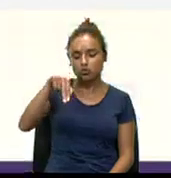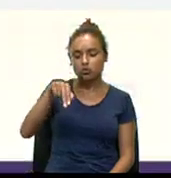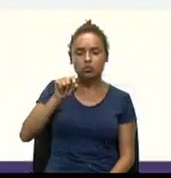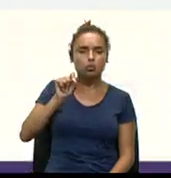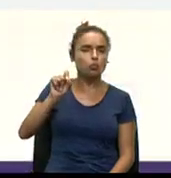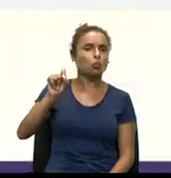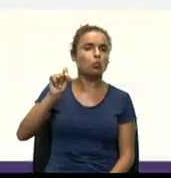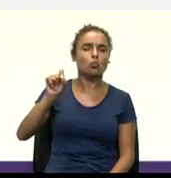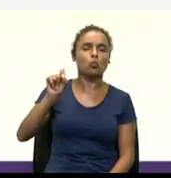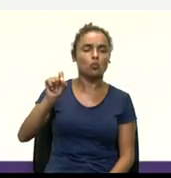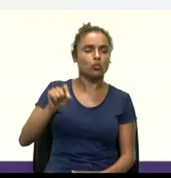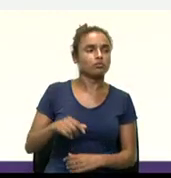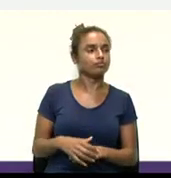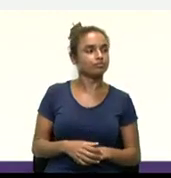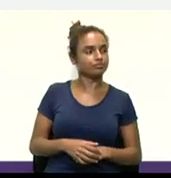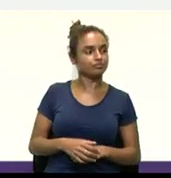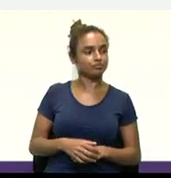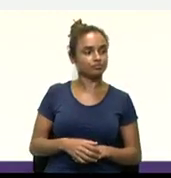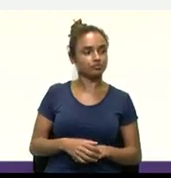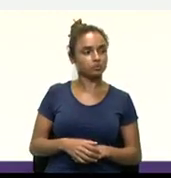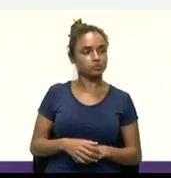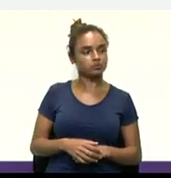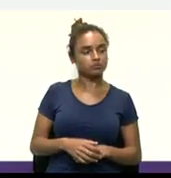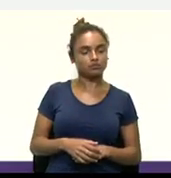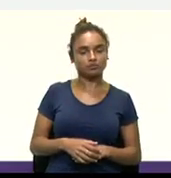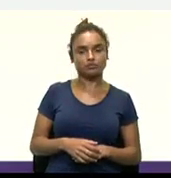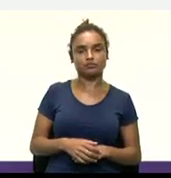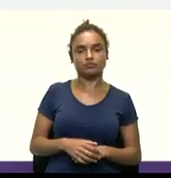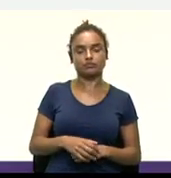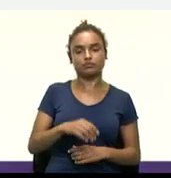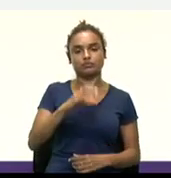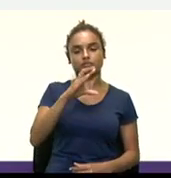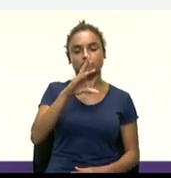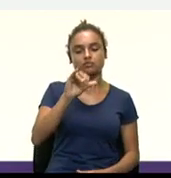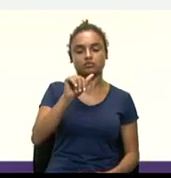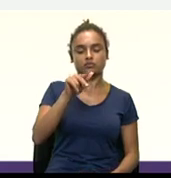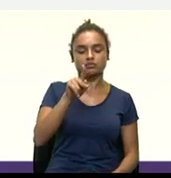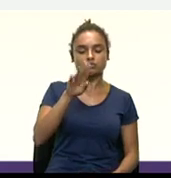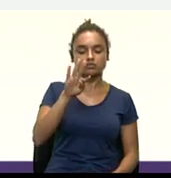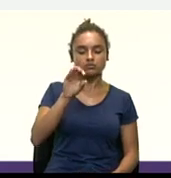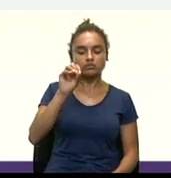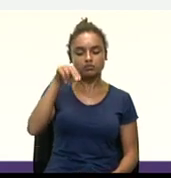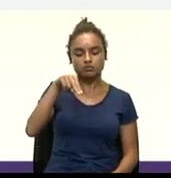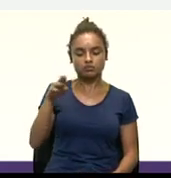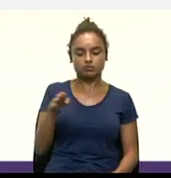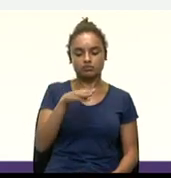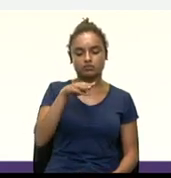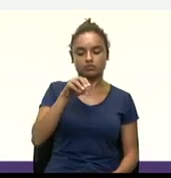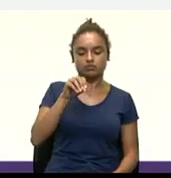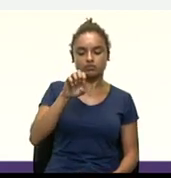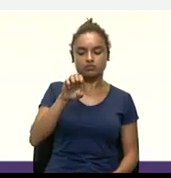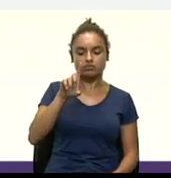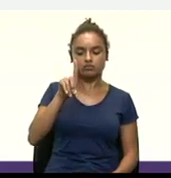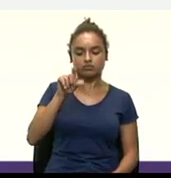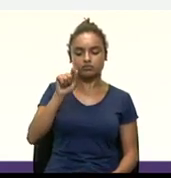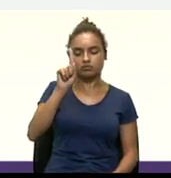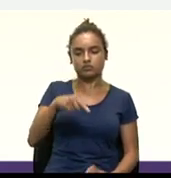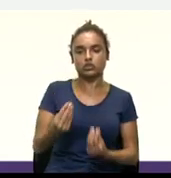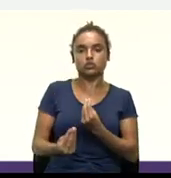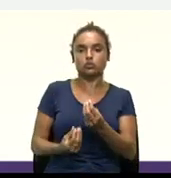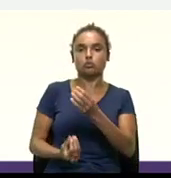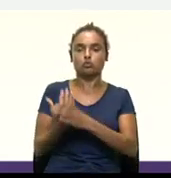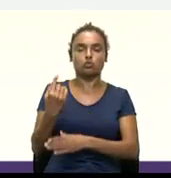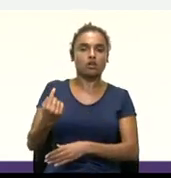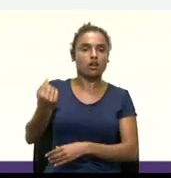quadro, explicar o que é uma criptomoeda e como surgiram as primeiras